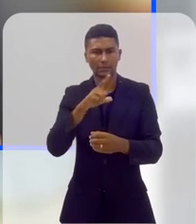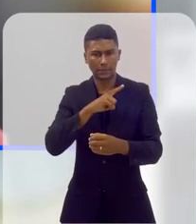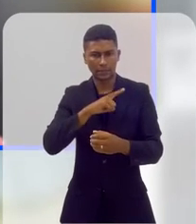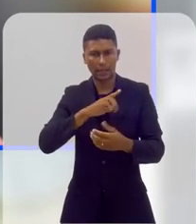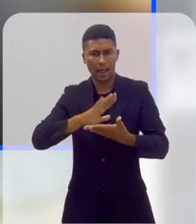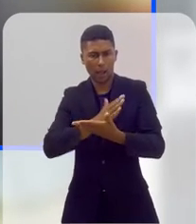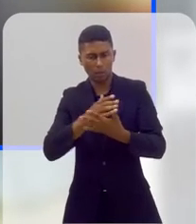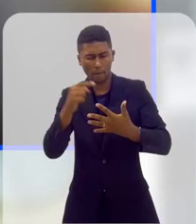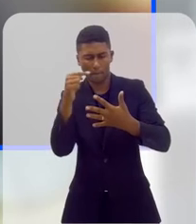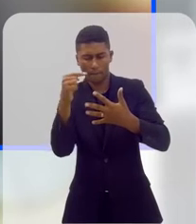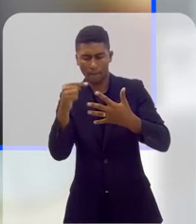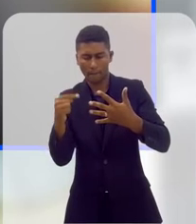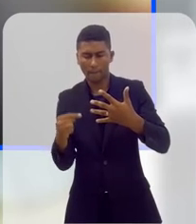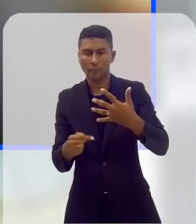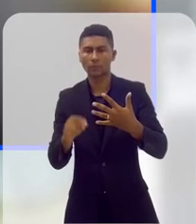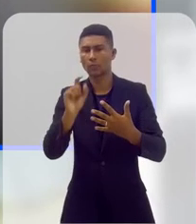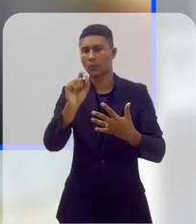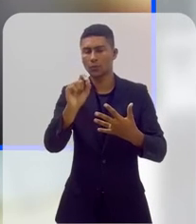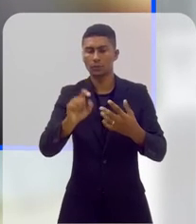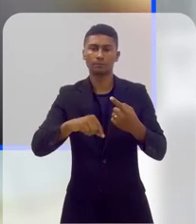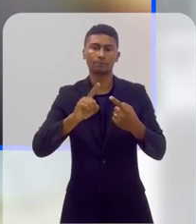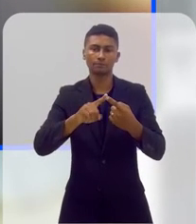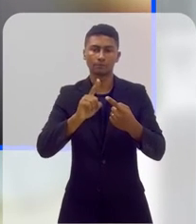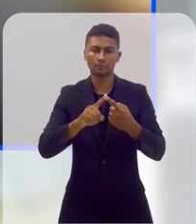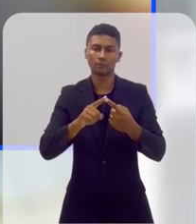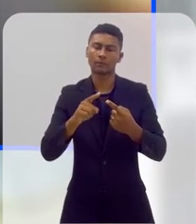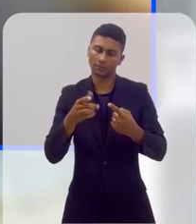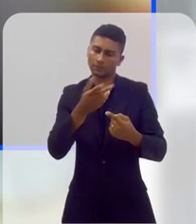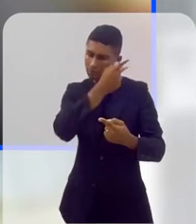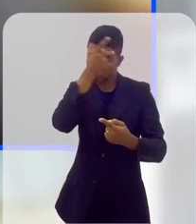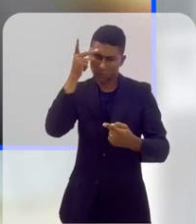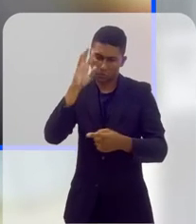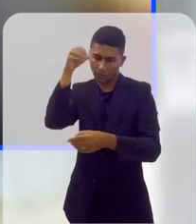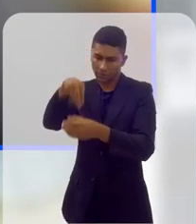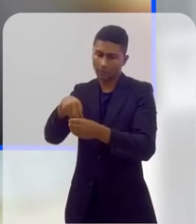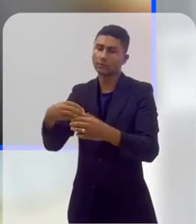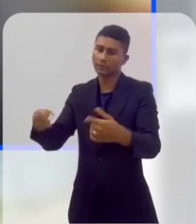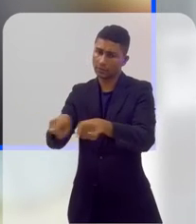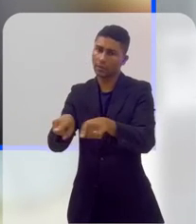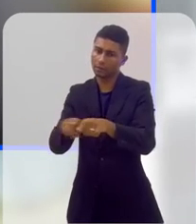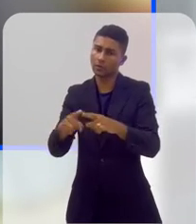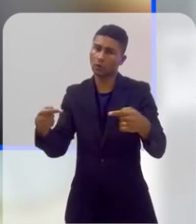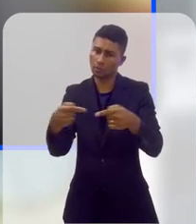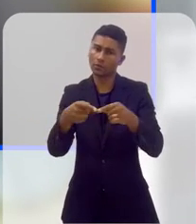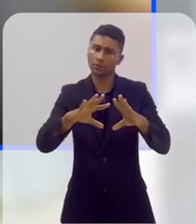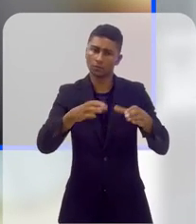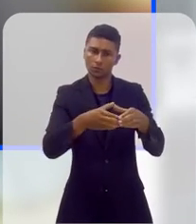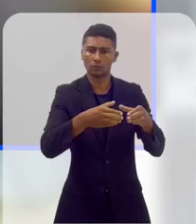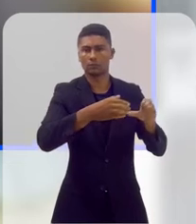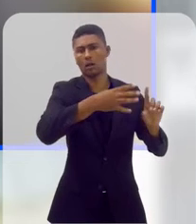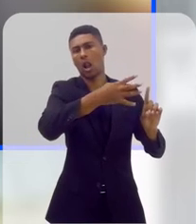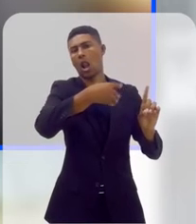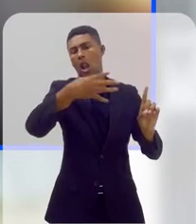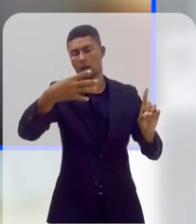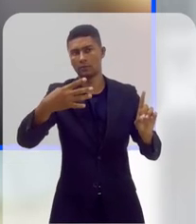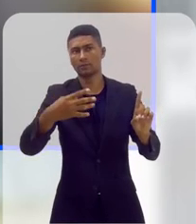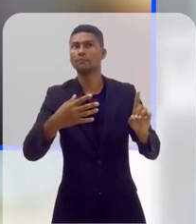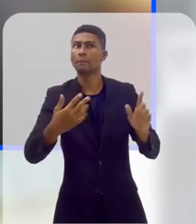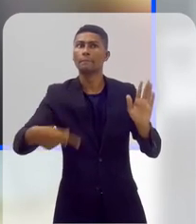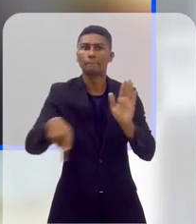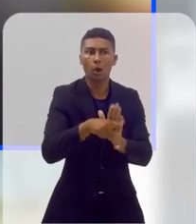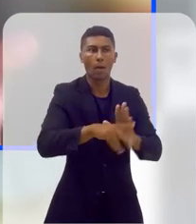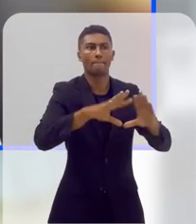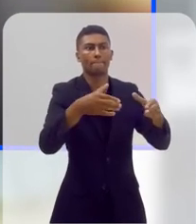algumas prerrogativas, por exemplo, que os participantes fossem também ligados à questão LGBTQIA+.